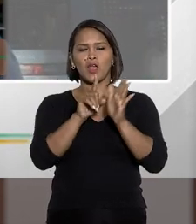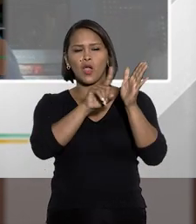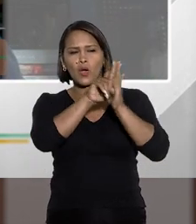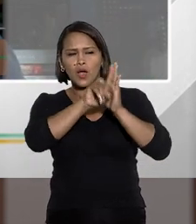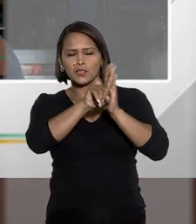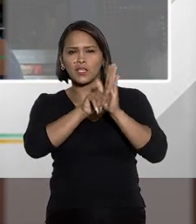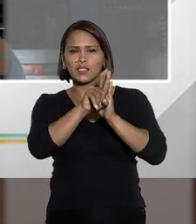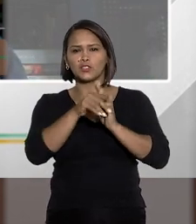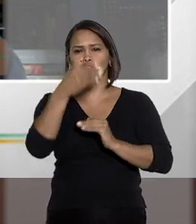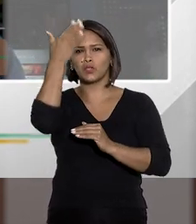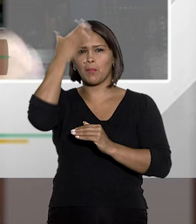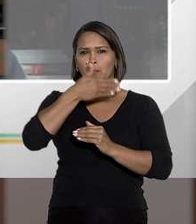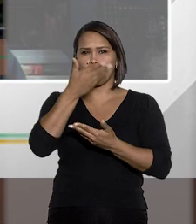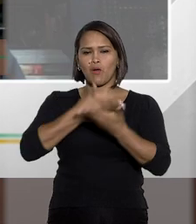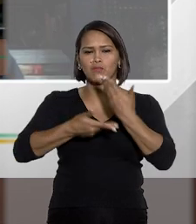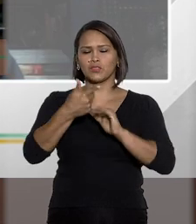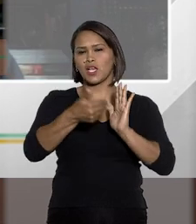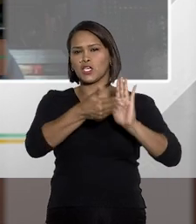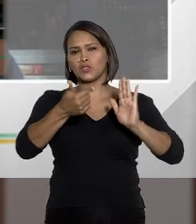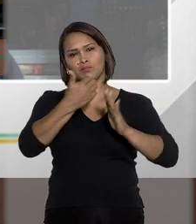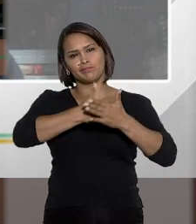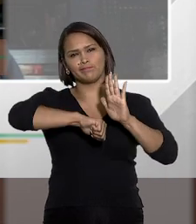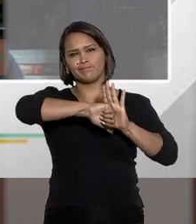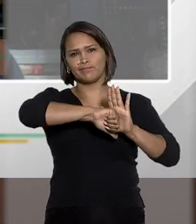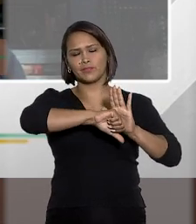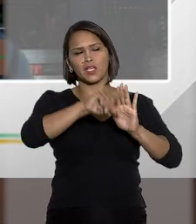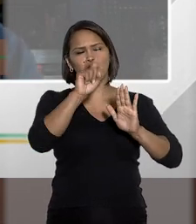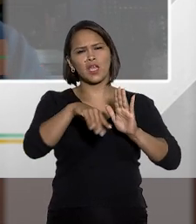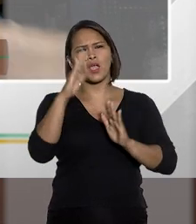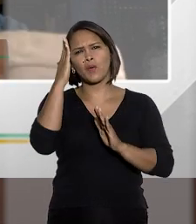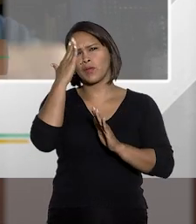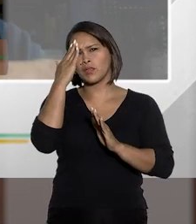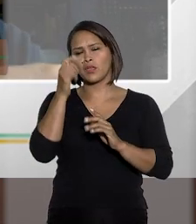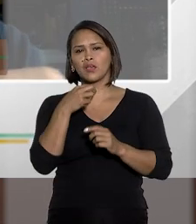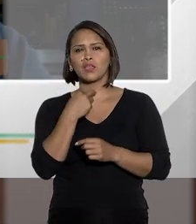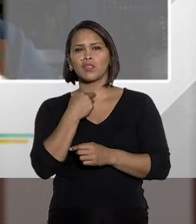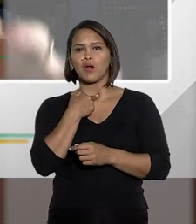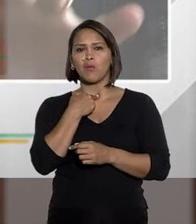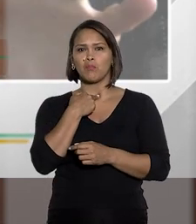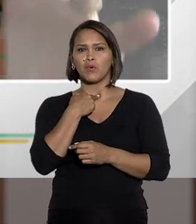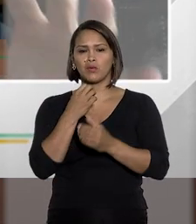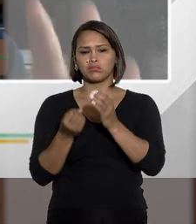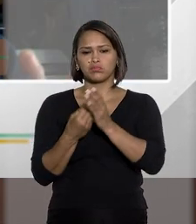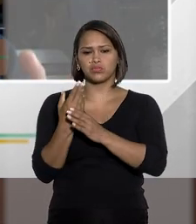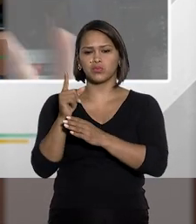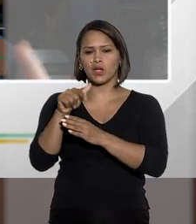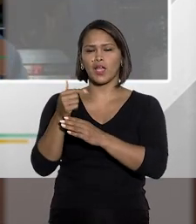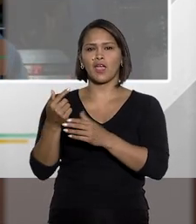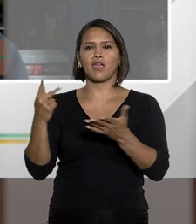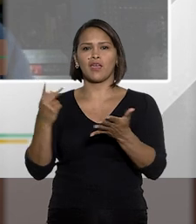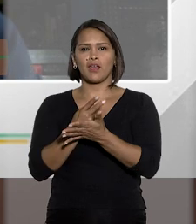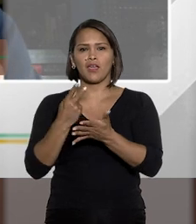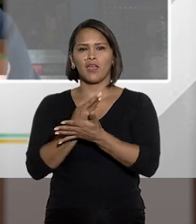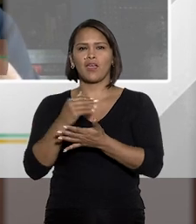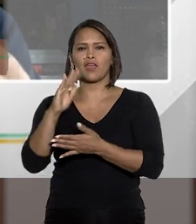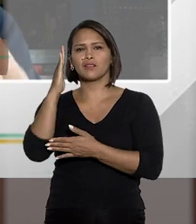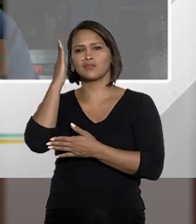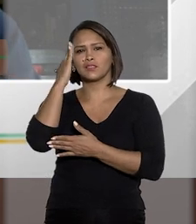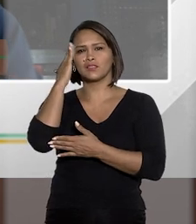da lei ou na análise de fatos e provas exclui o crime, eu entendo que não pode agasalhar aquela